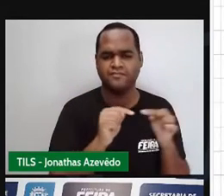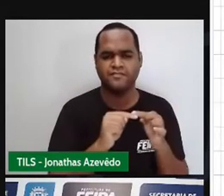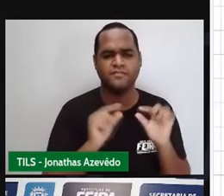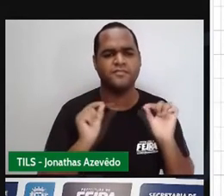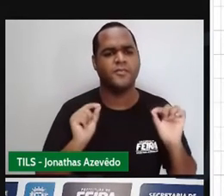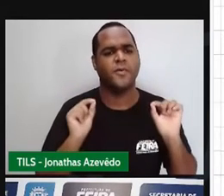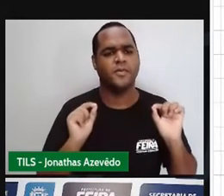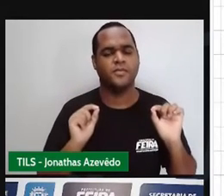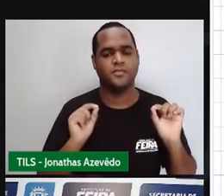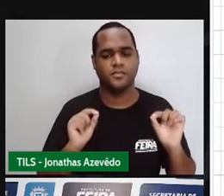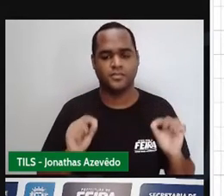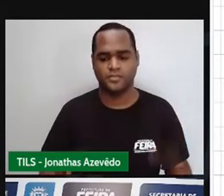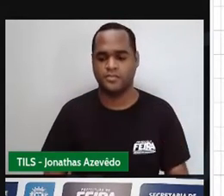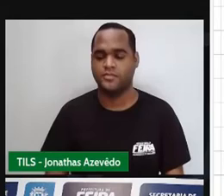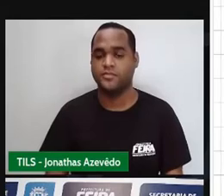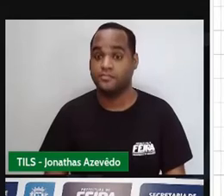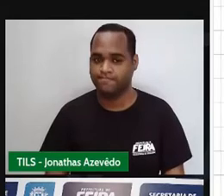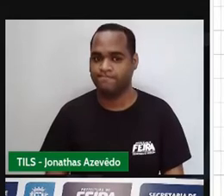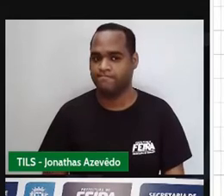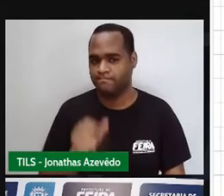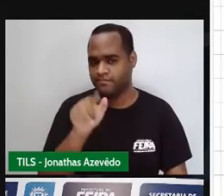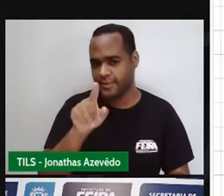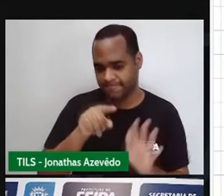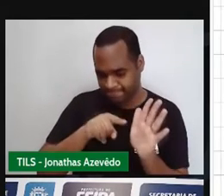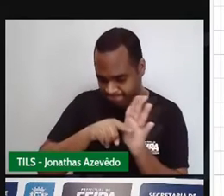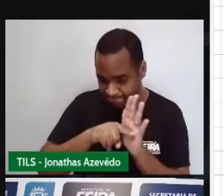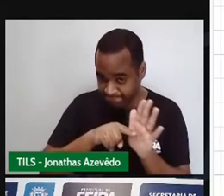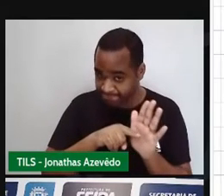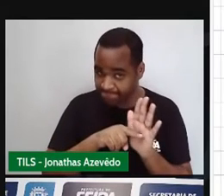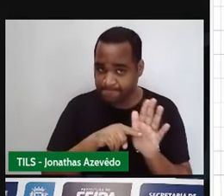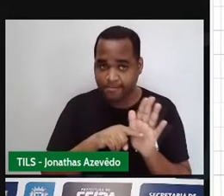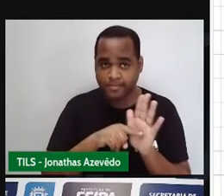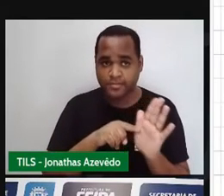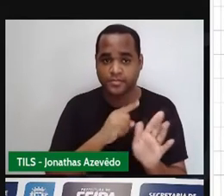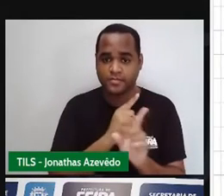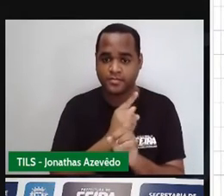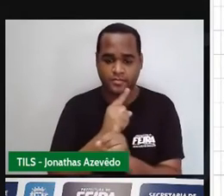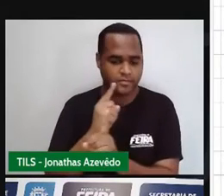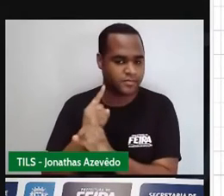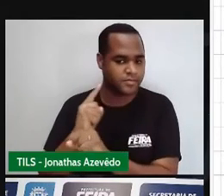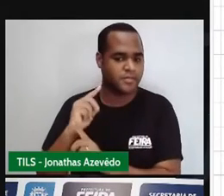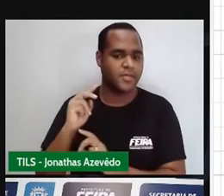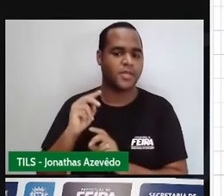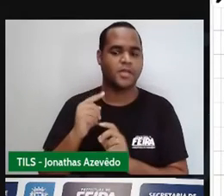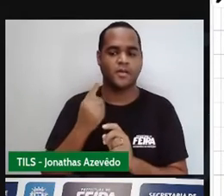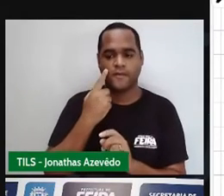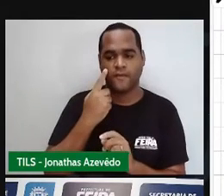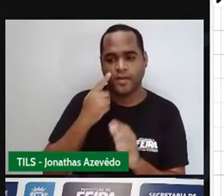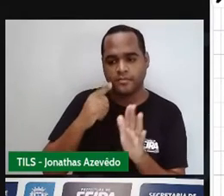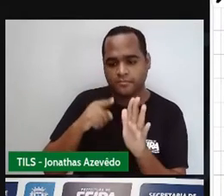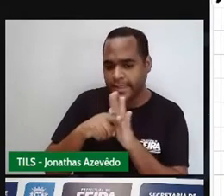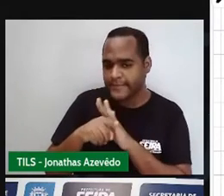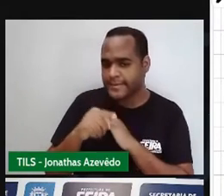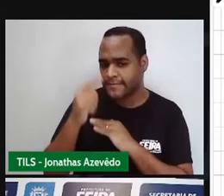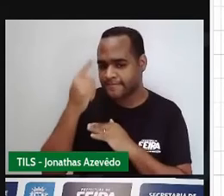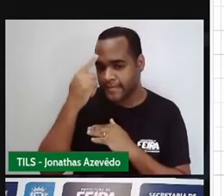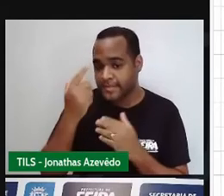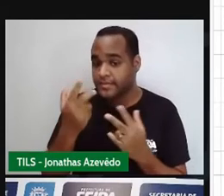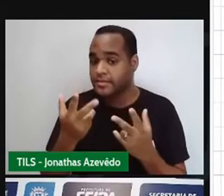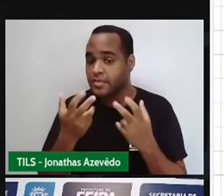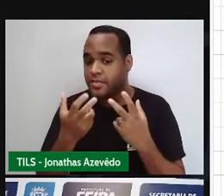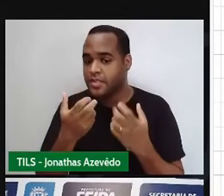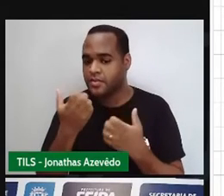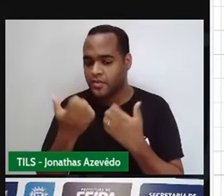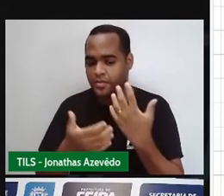né? Faz essa investigaçãozinha, faz essa pergunta, observe esses valores,